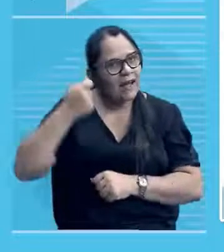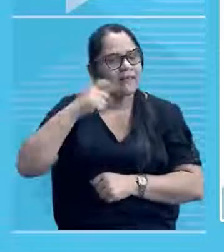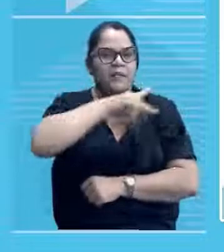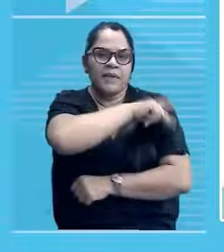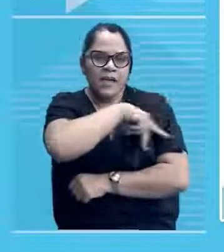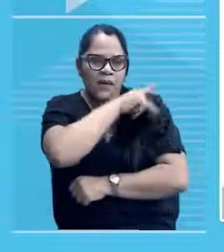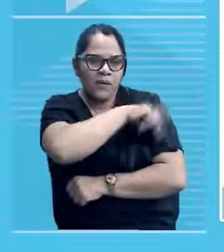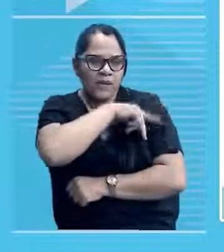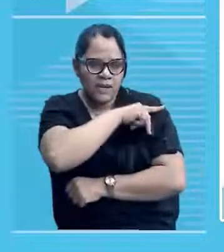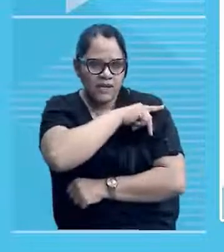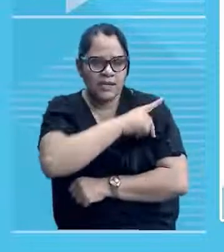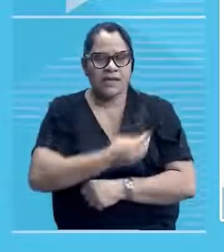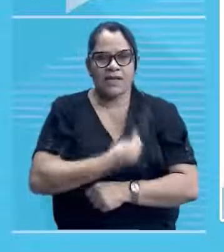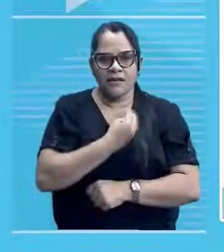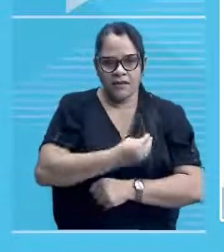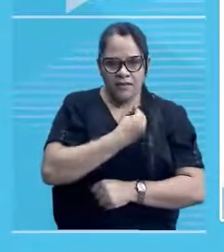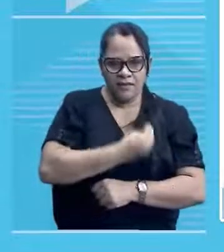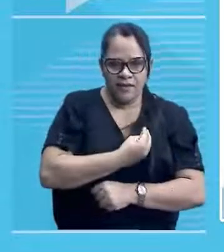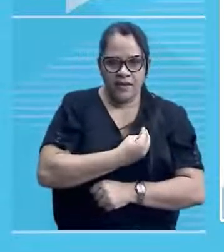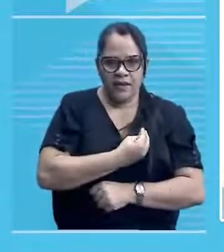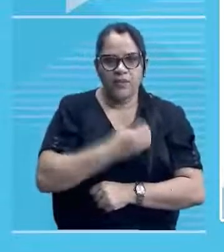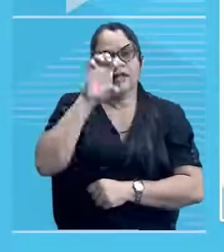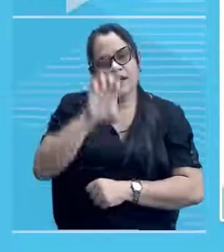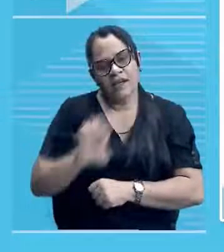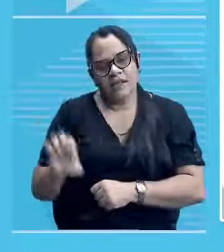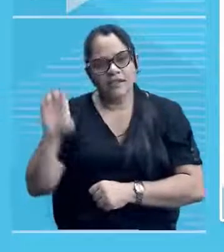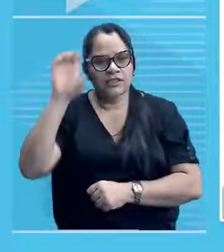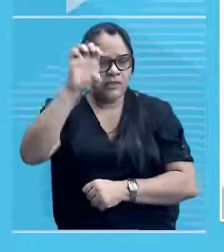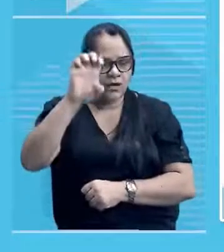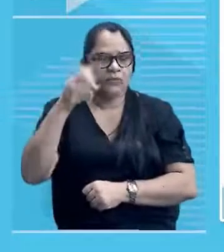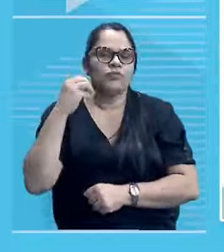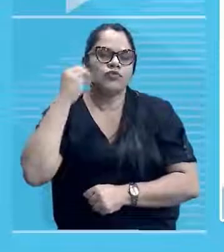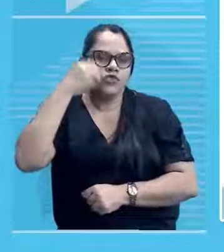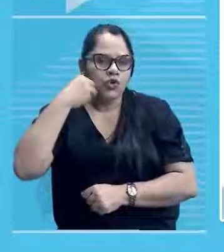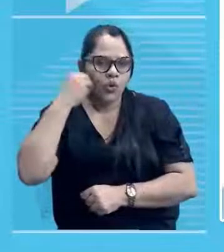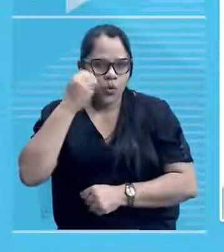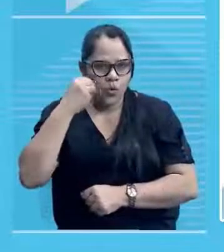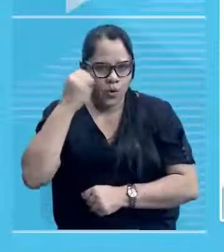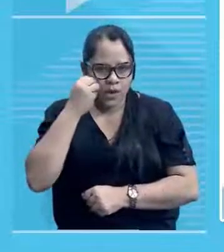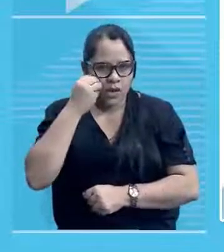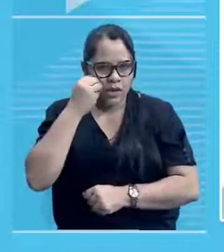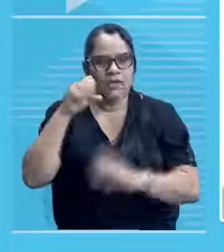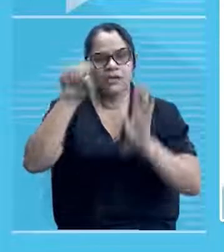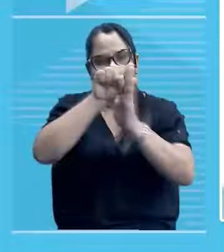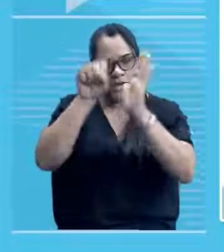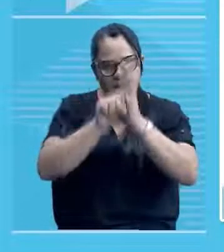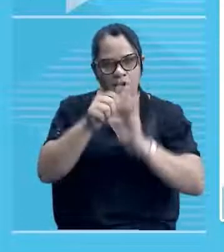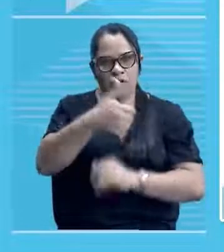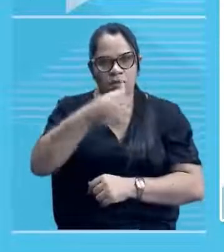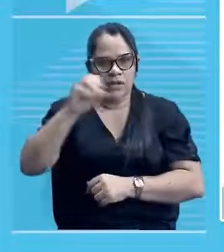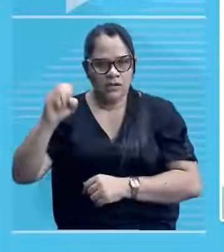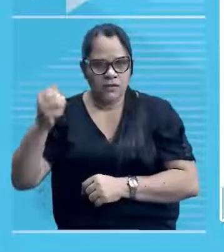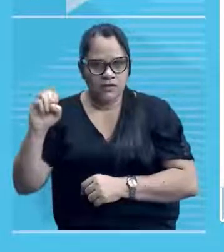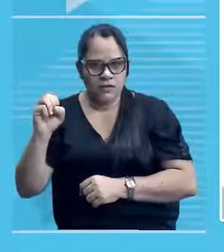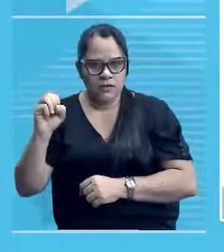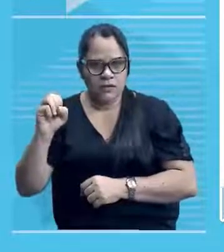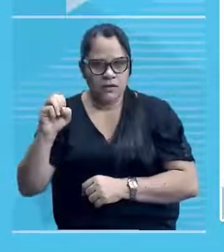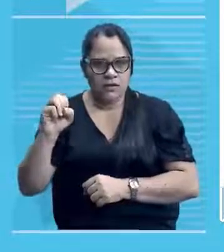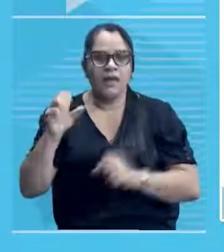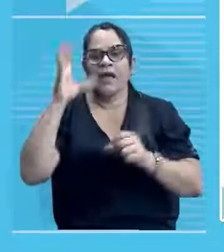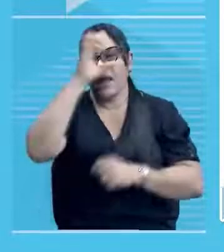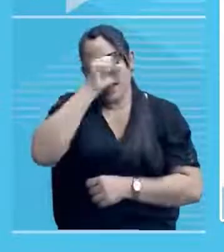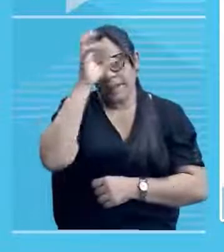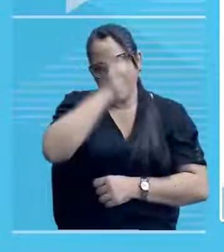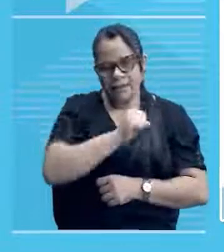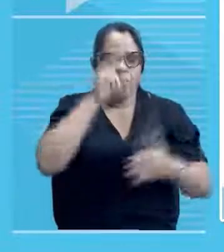piauiense que viveu na região de Oeiras, né? No século XVIII, né? E ela aprendeu